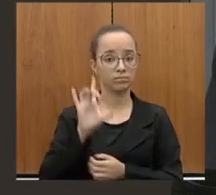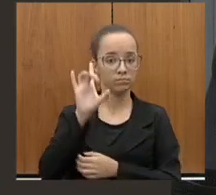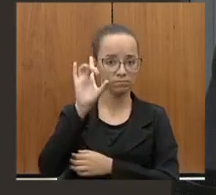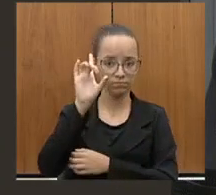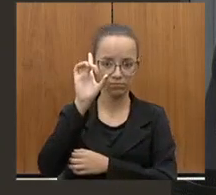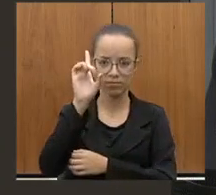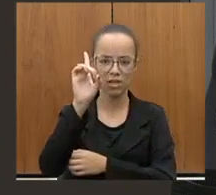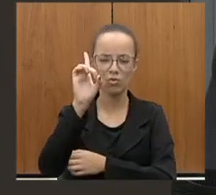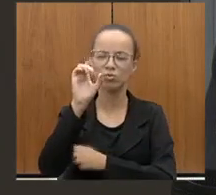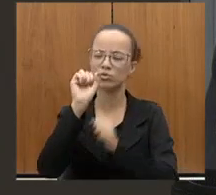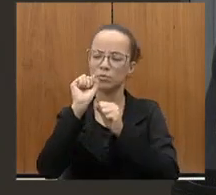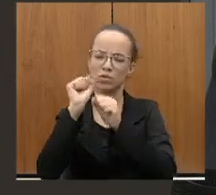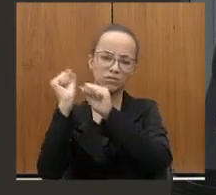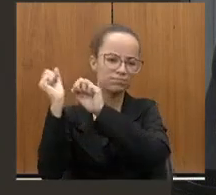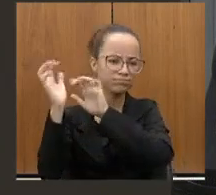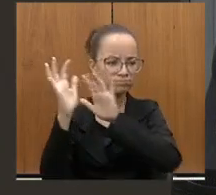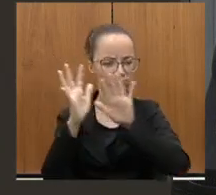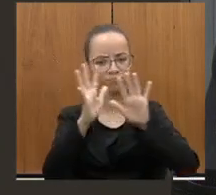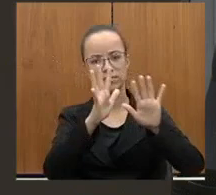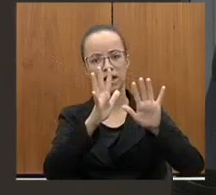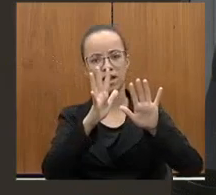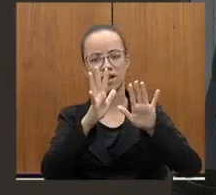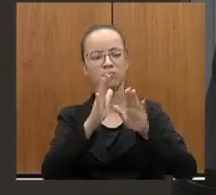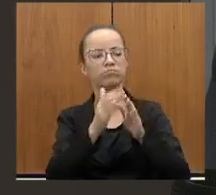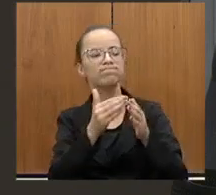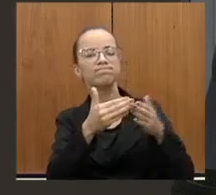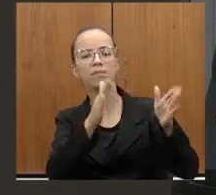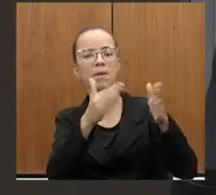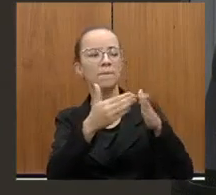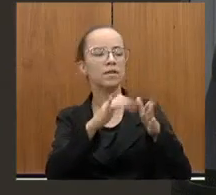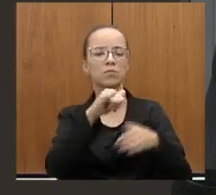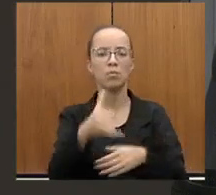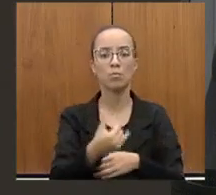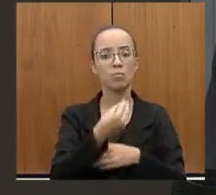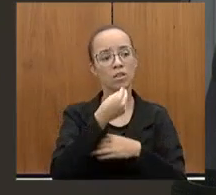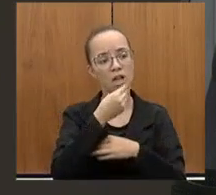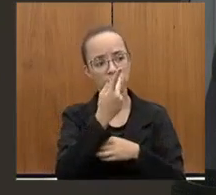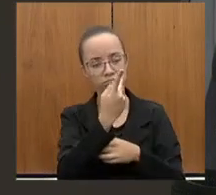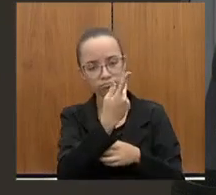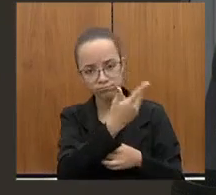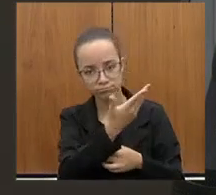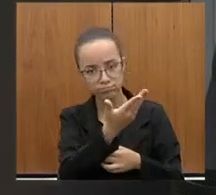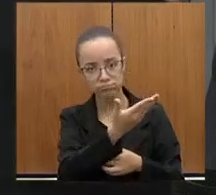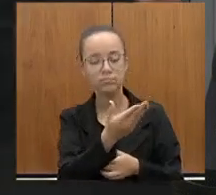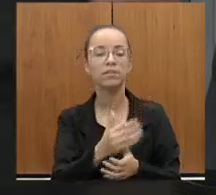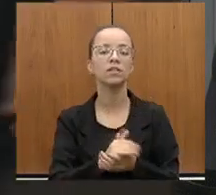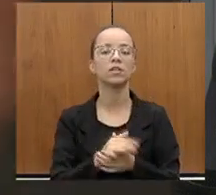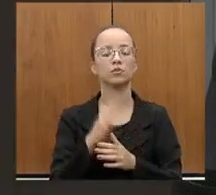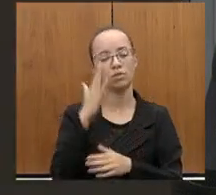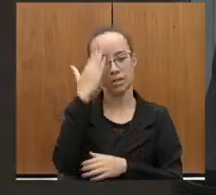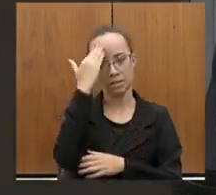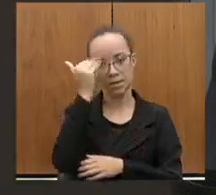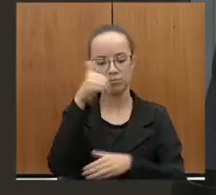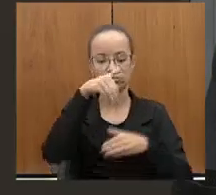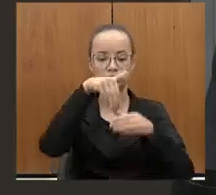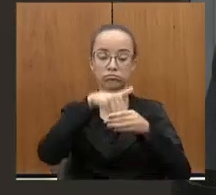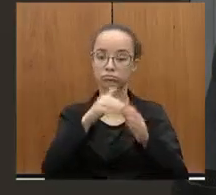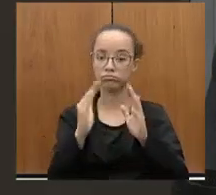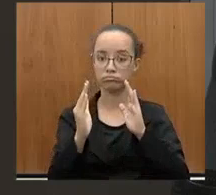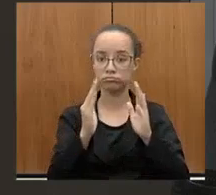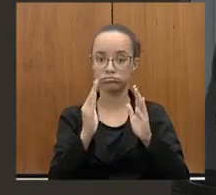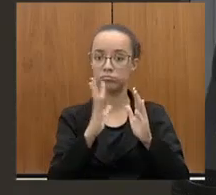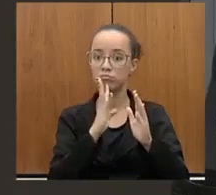abre outras portas. Conhecemos aí o processo que é eleitoral e que